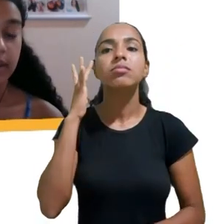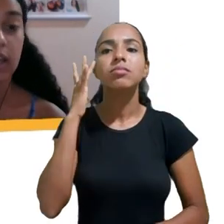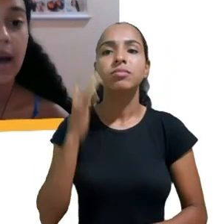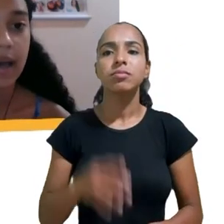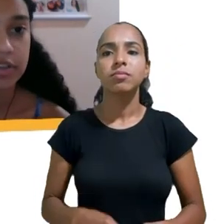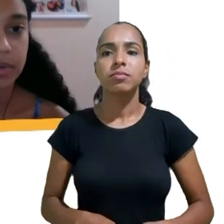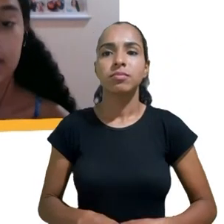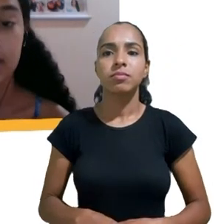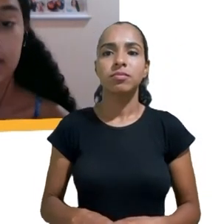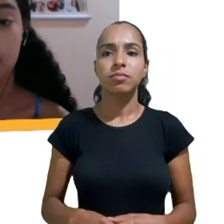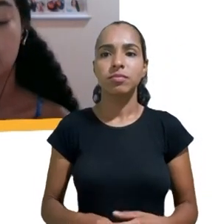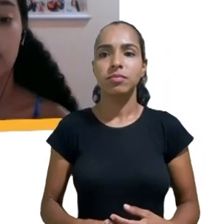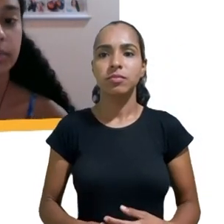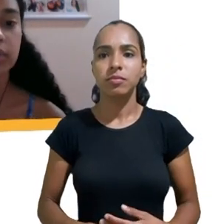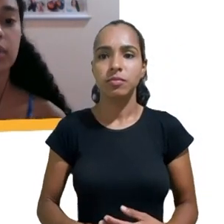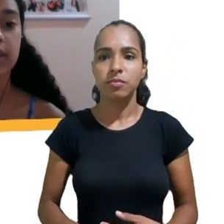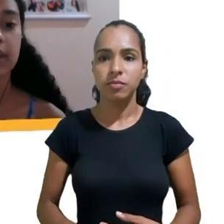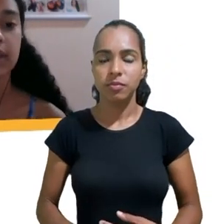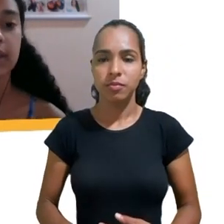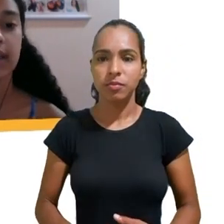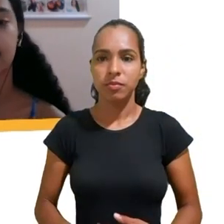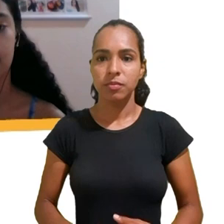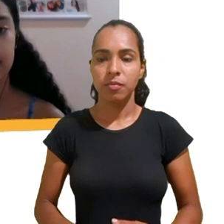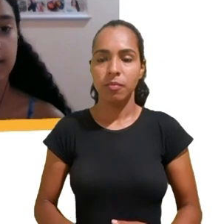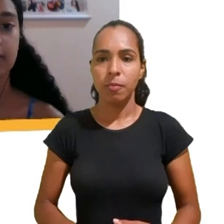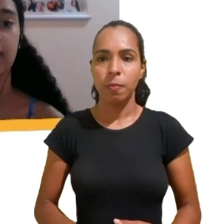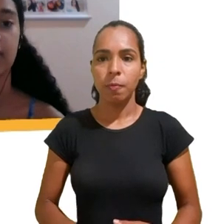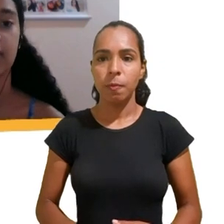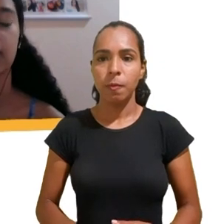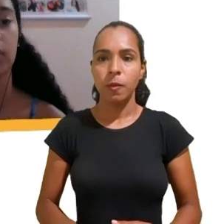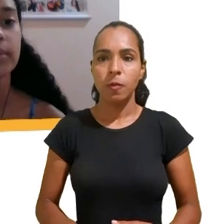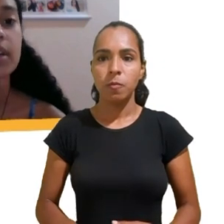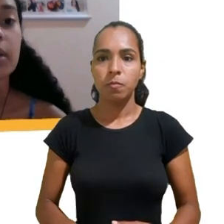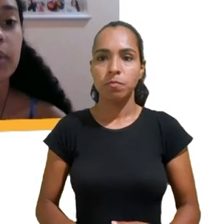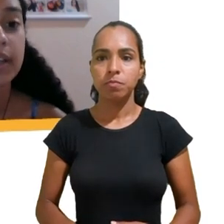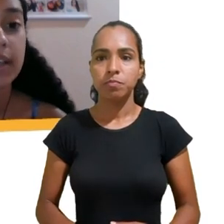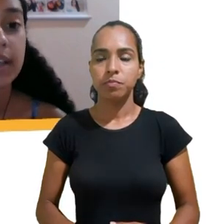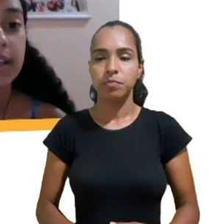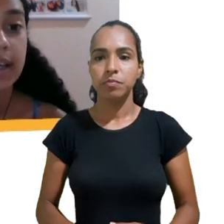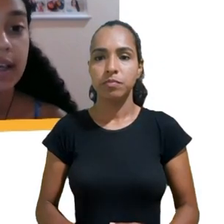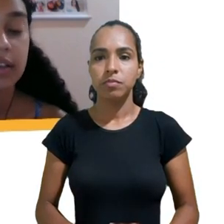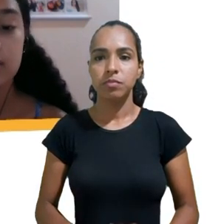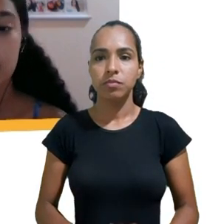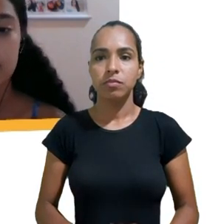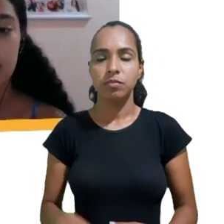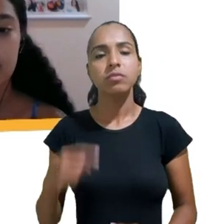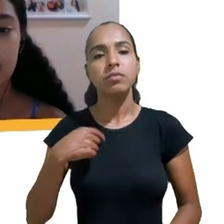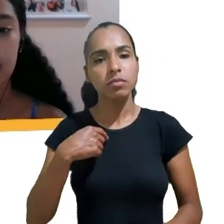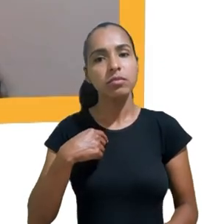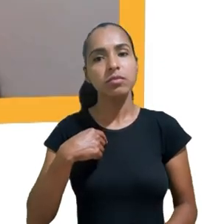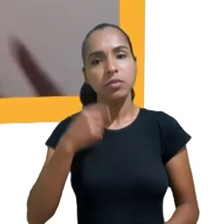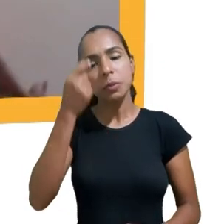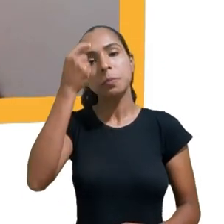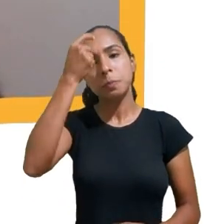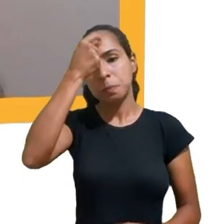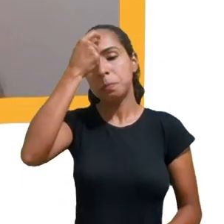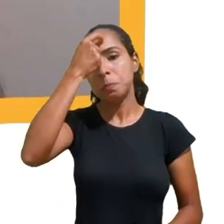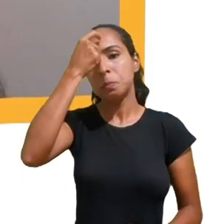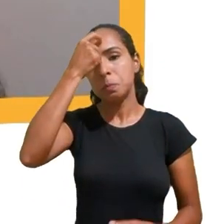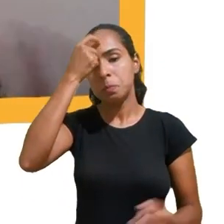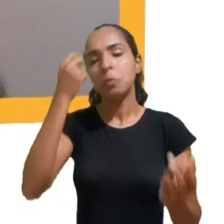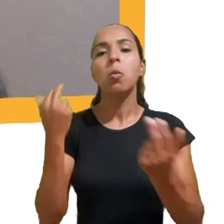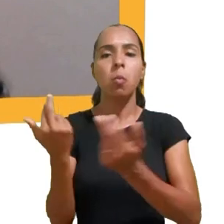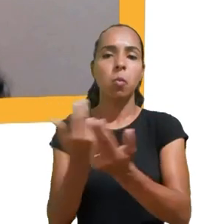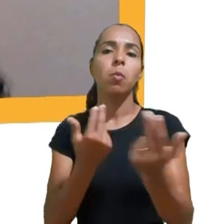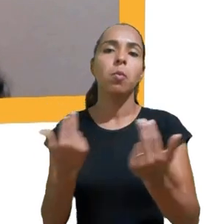Então, eu acho que eu concordo muito com o que a Renata falou, porque nós somos, a gente acaba que